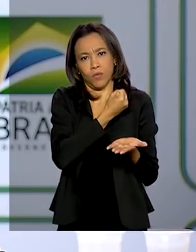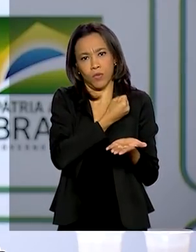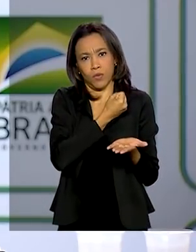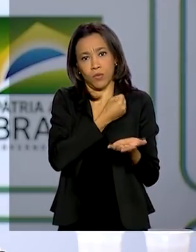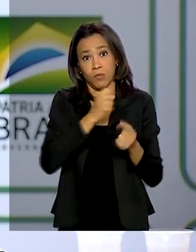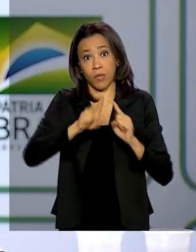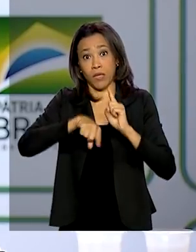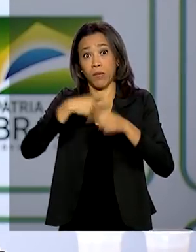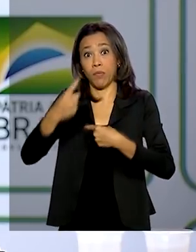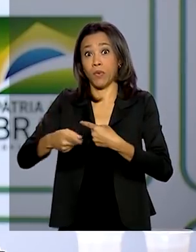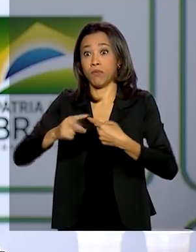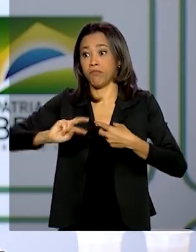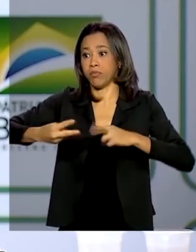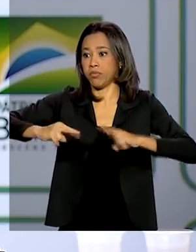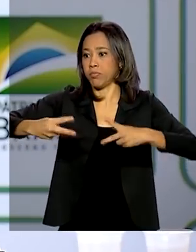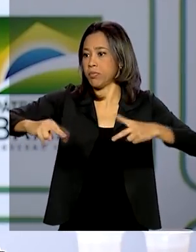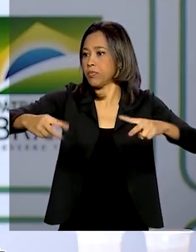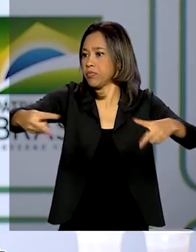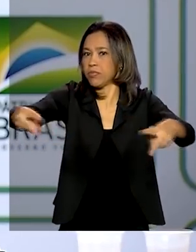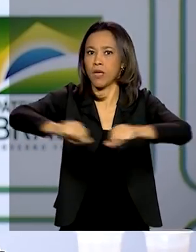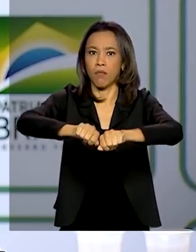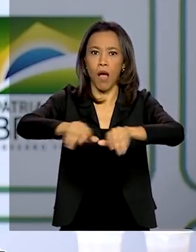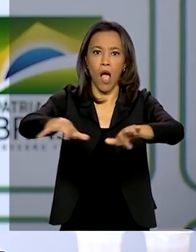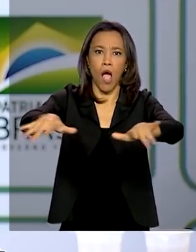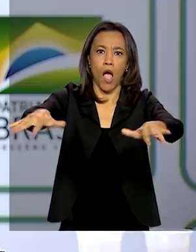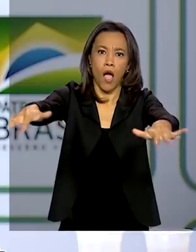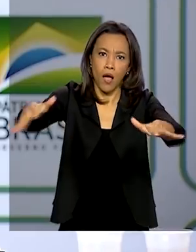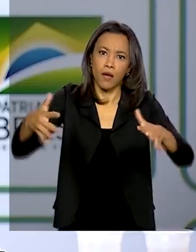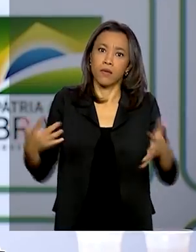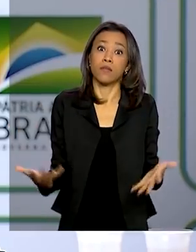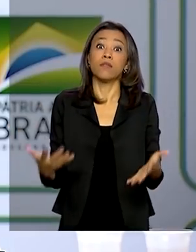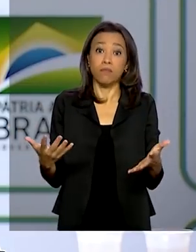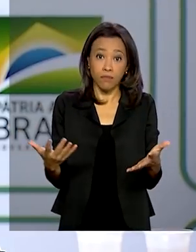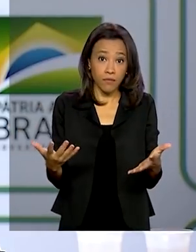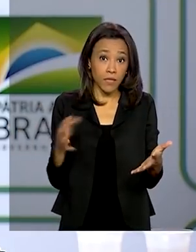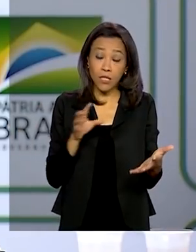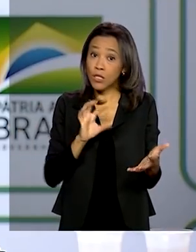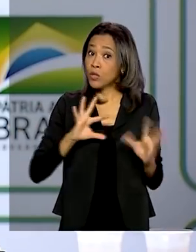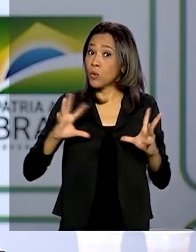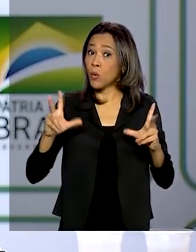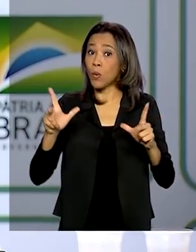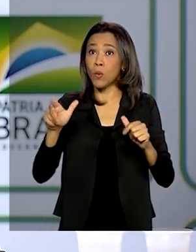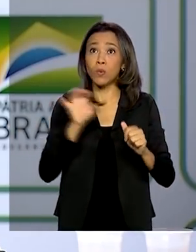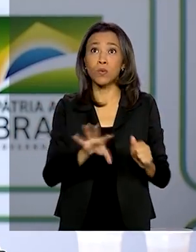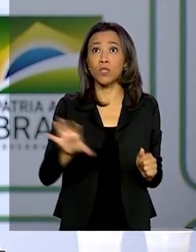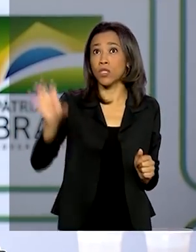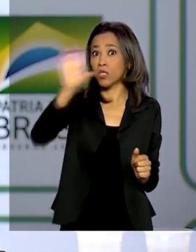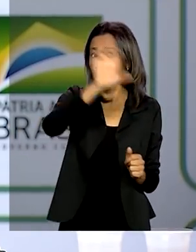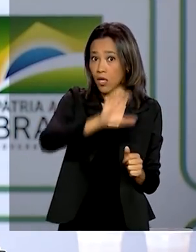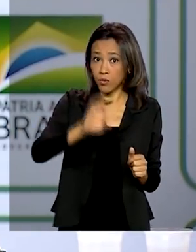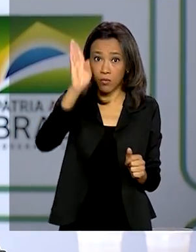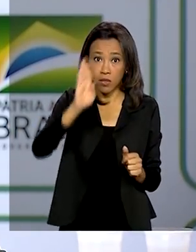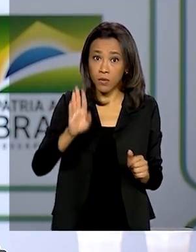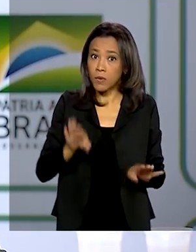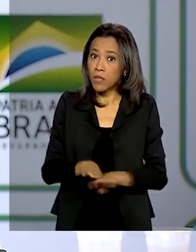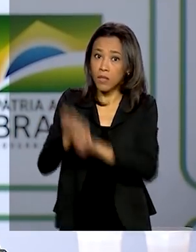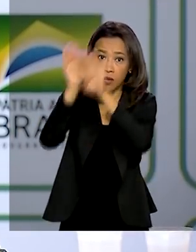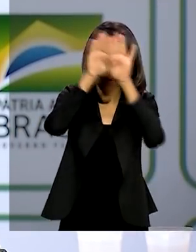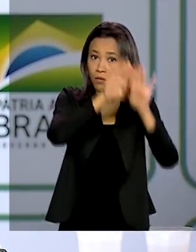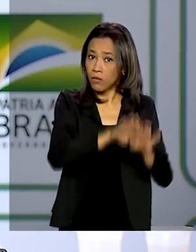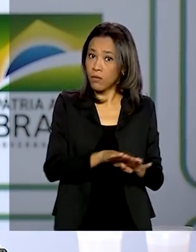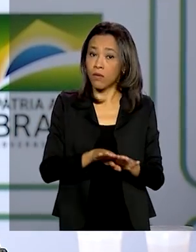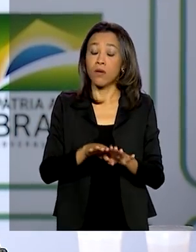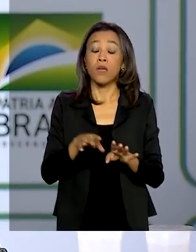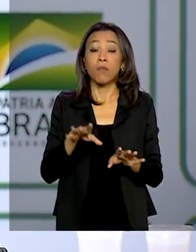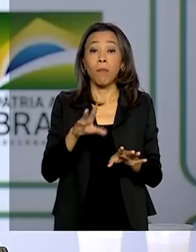efeito cascata de decretação de lockdowns em todo o território nacional em paralelo, como se